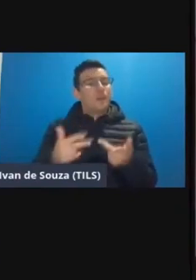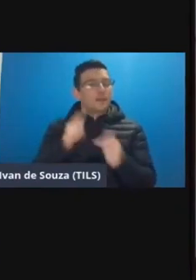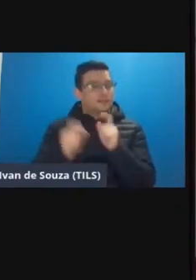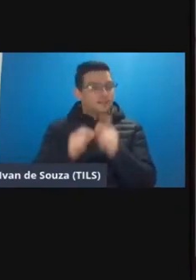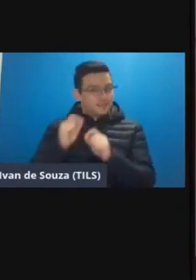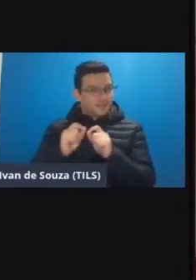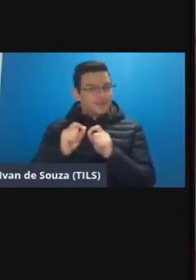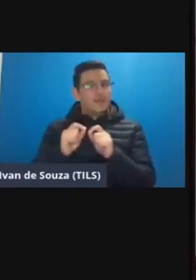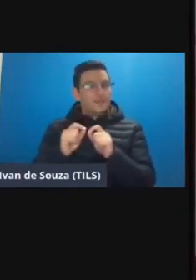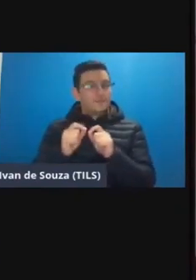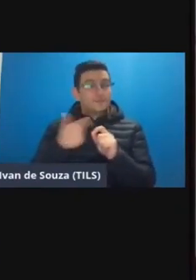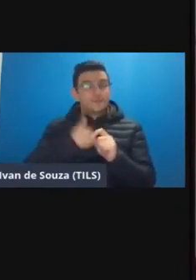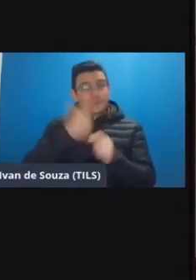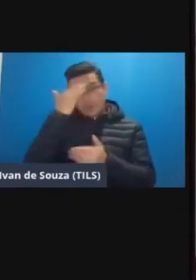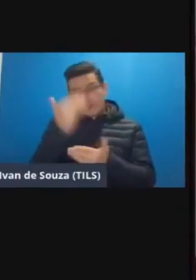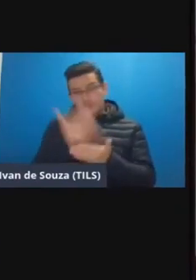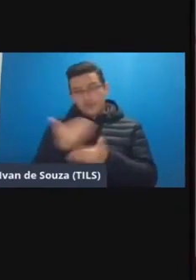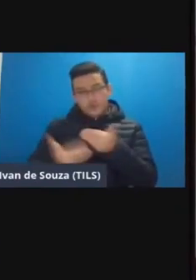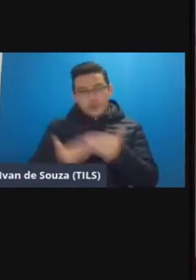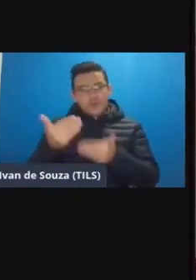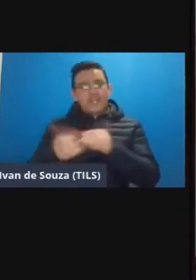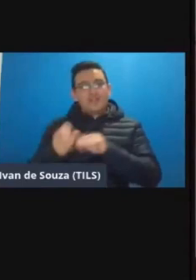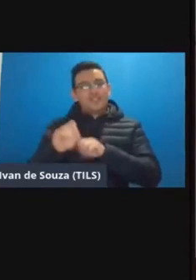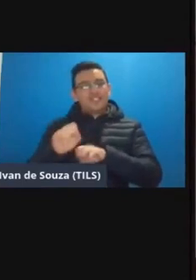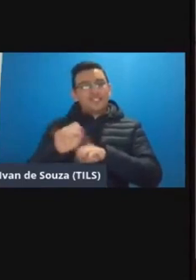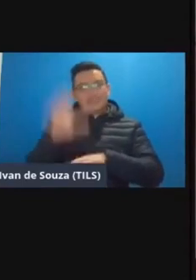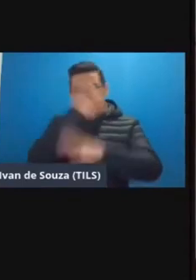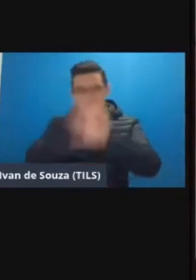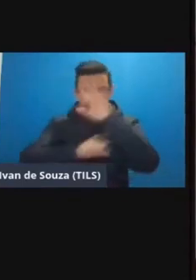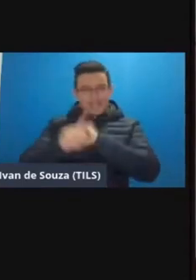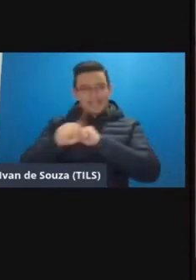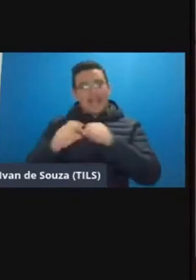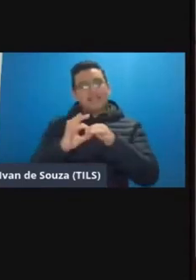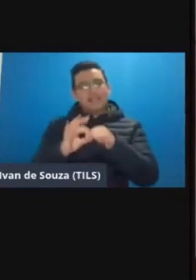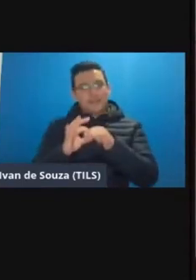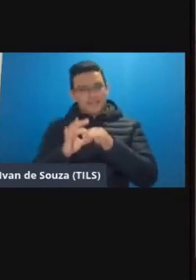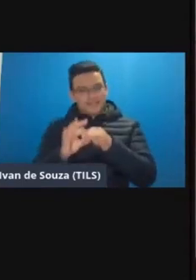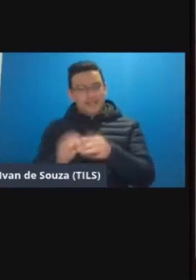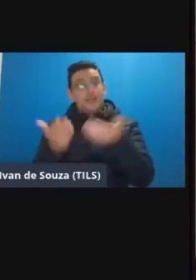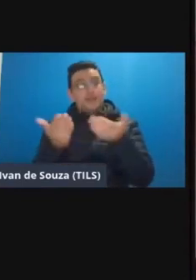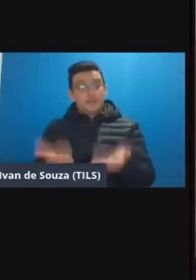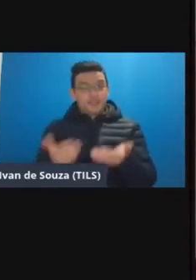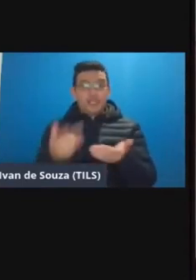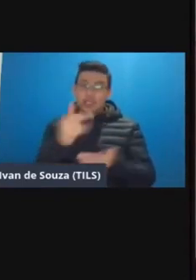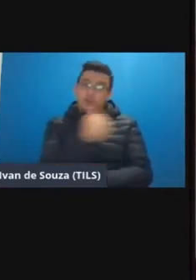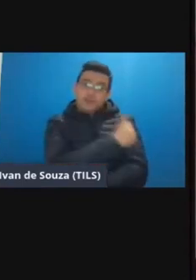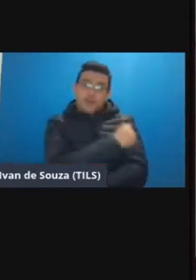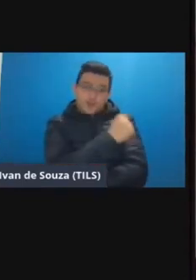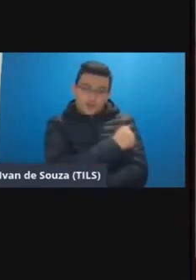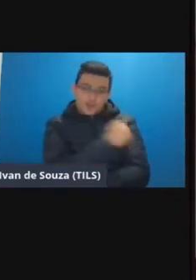eu acho que o processo de ensino aprendizagem ele é nessa parceria é você e seus alunos